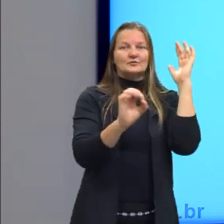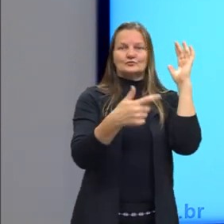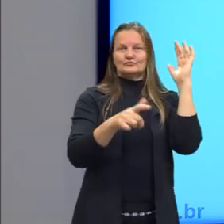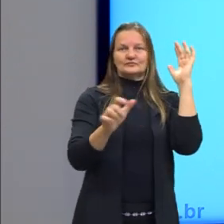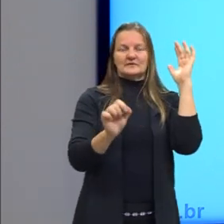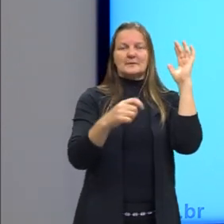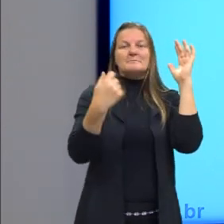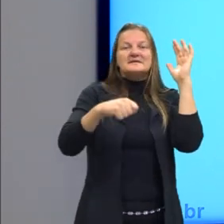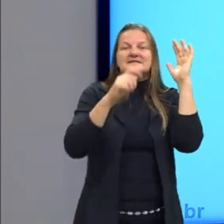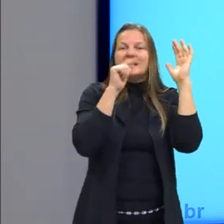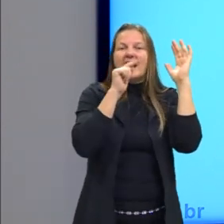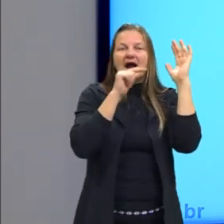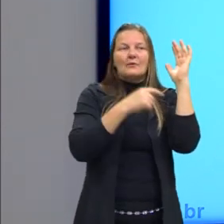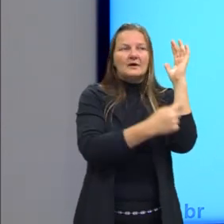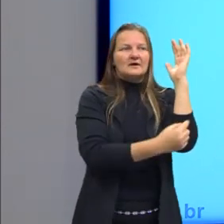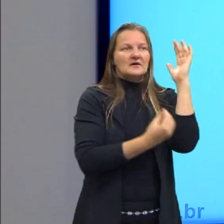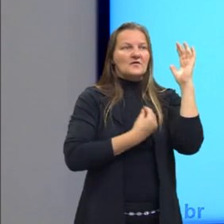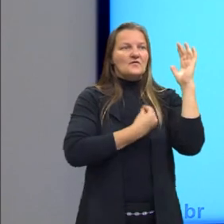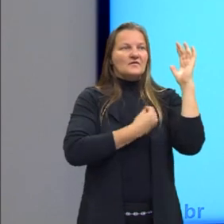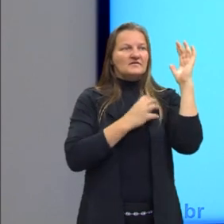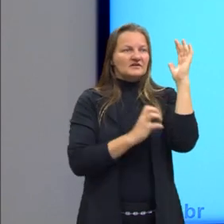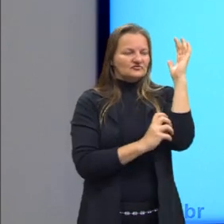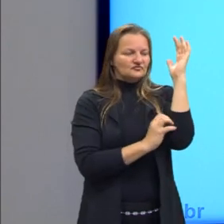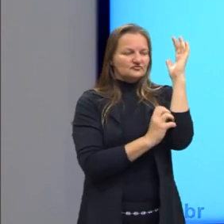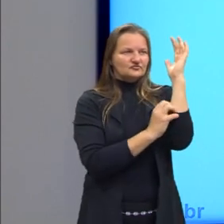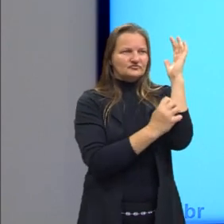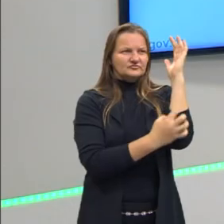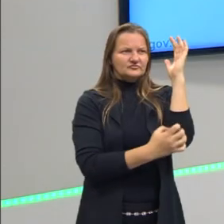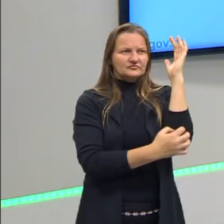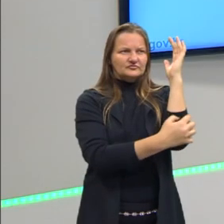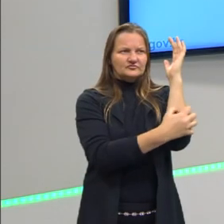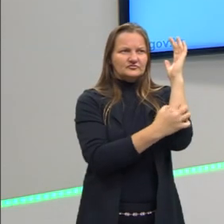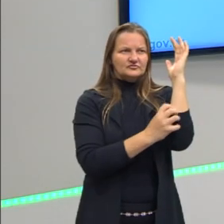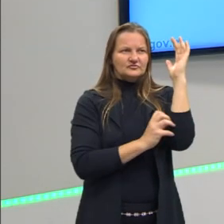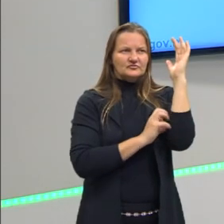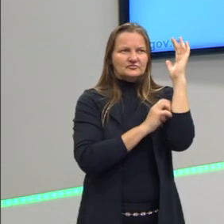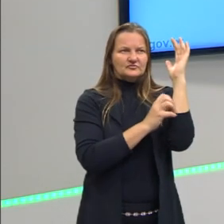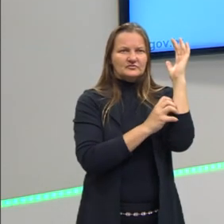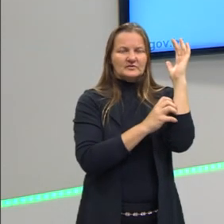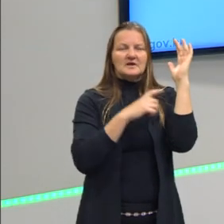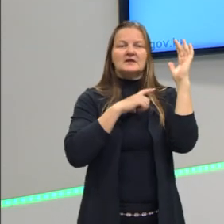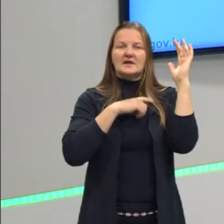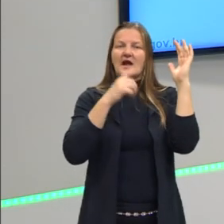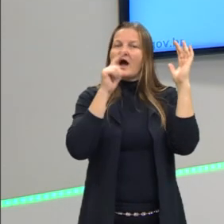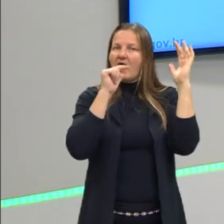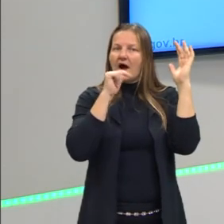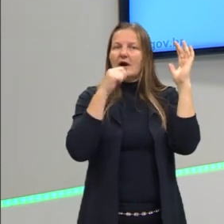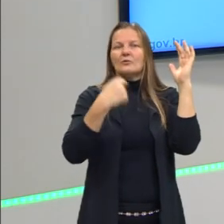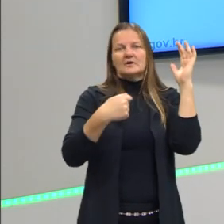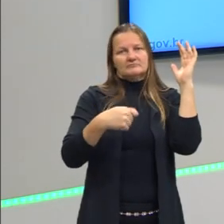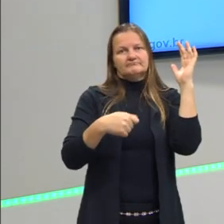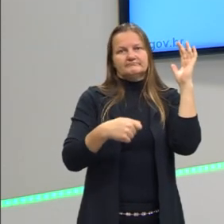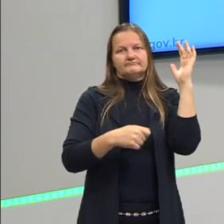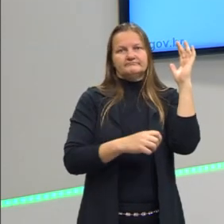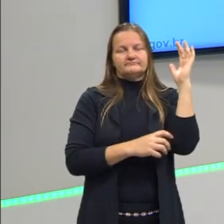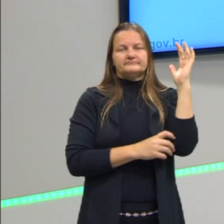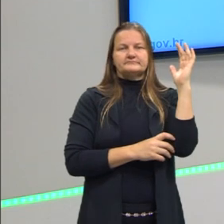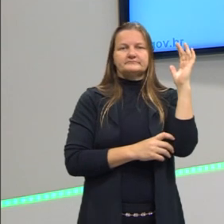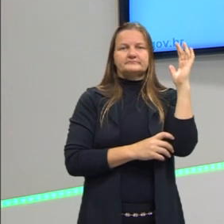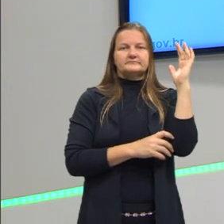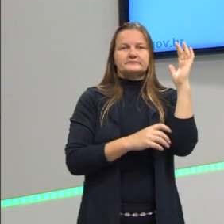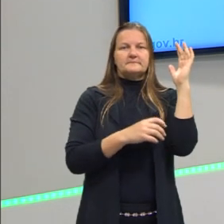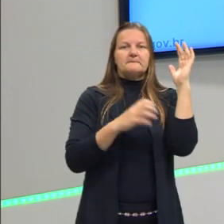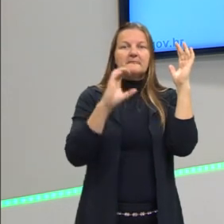precisam de água, tanto que eles vivem em seres vivos, na fauna e na flora, porque eles precisam ter um percentual alto de água.